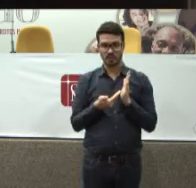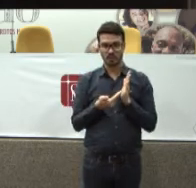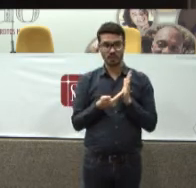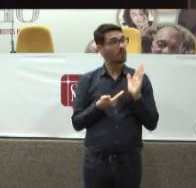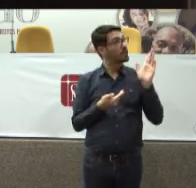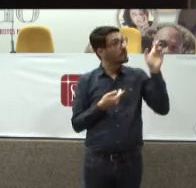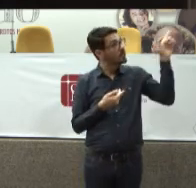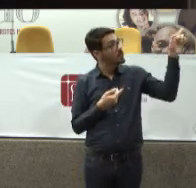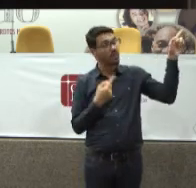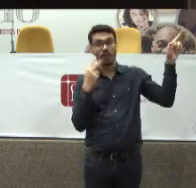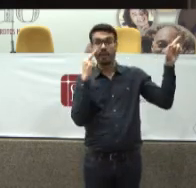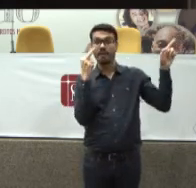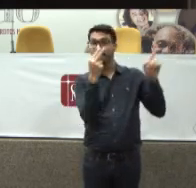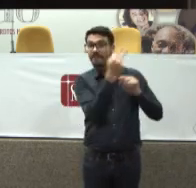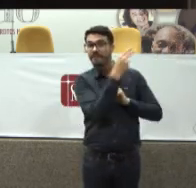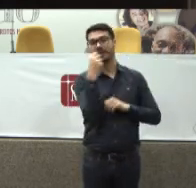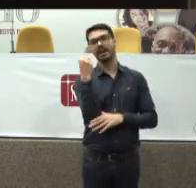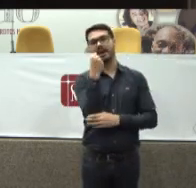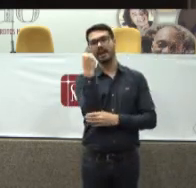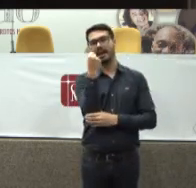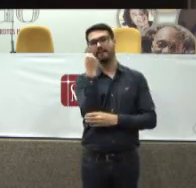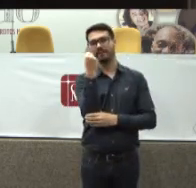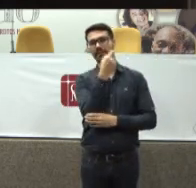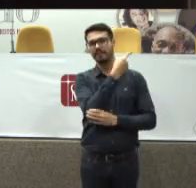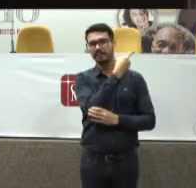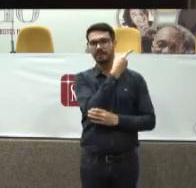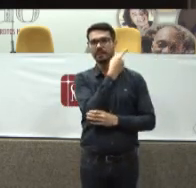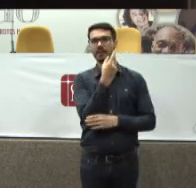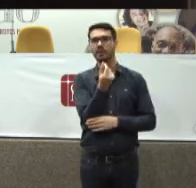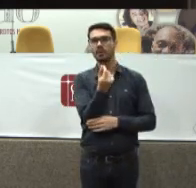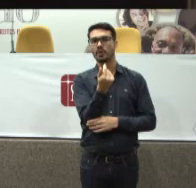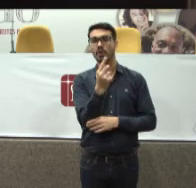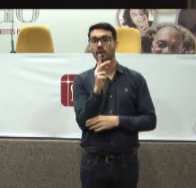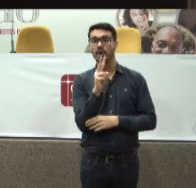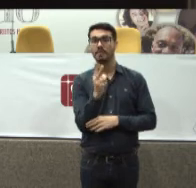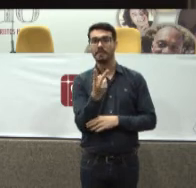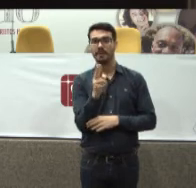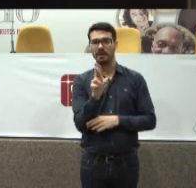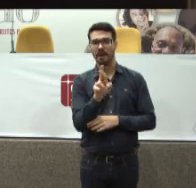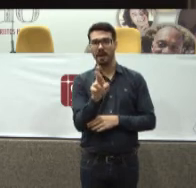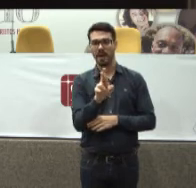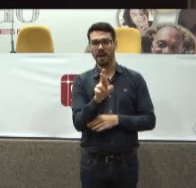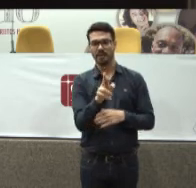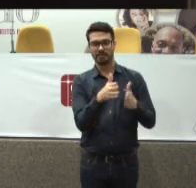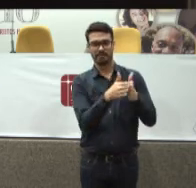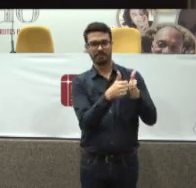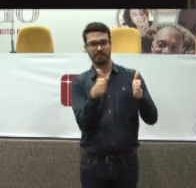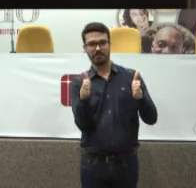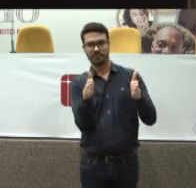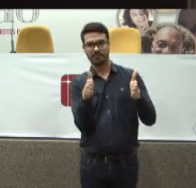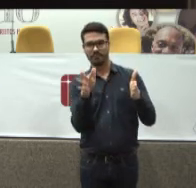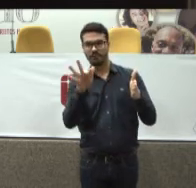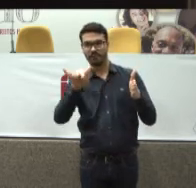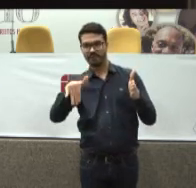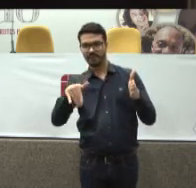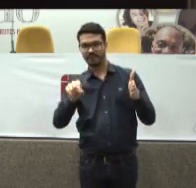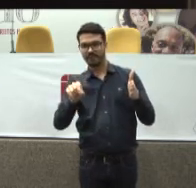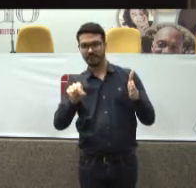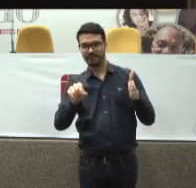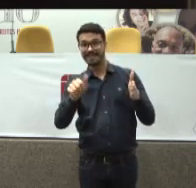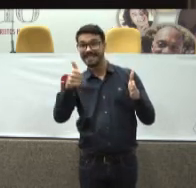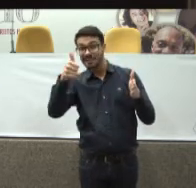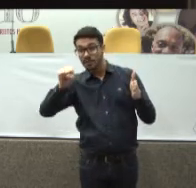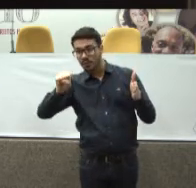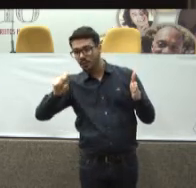observem Como a situação É grave E um custo De produto De 2 mil reais Chega ao final Em